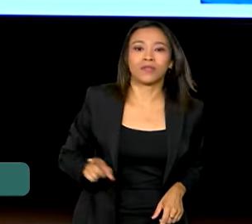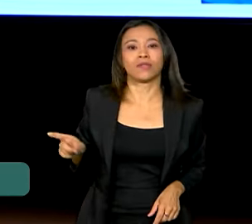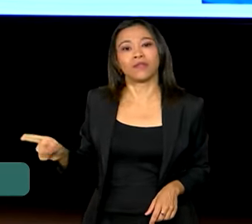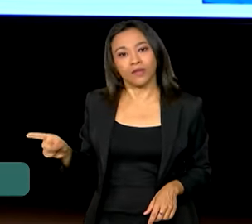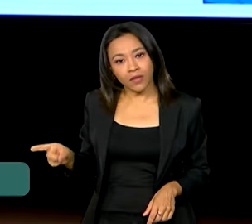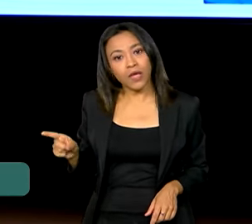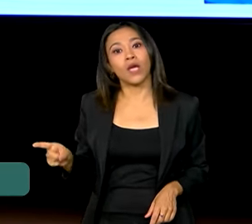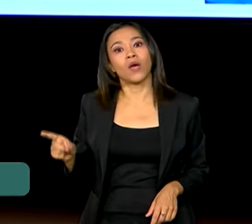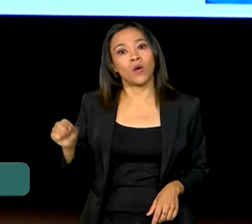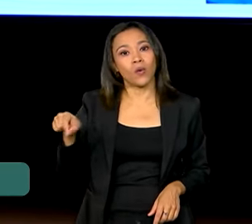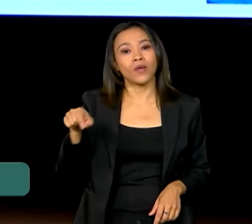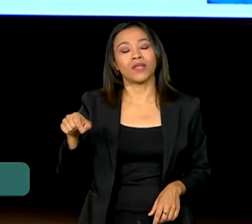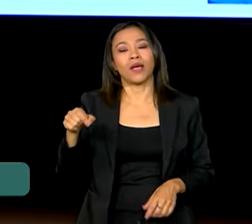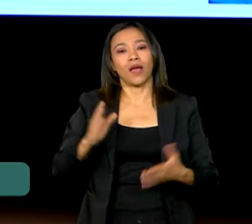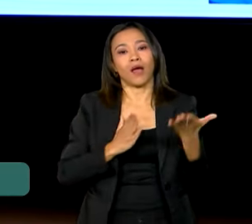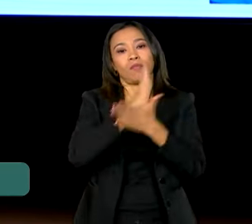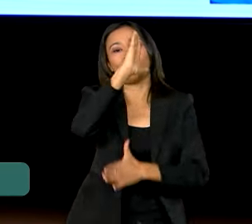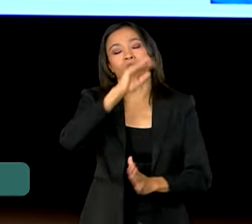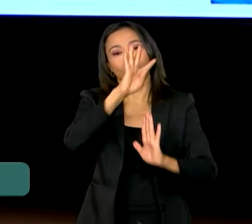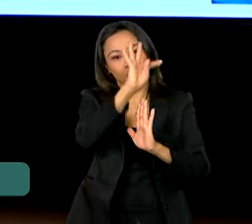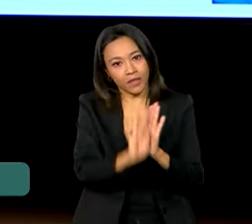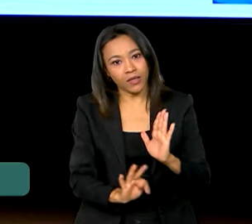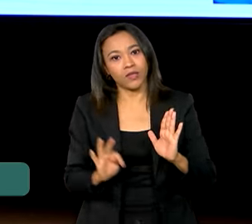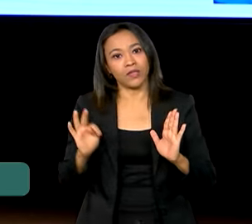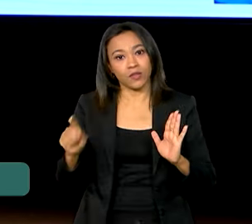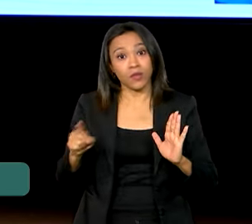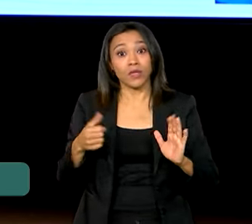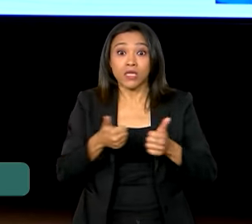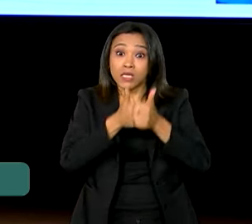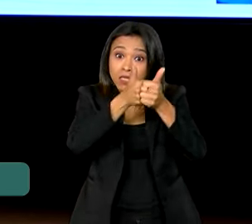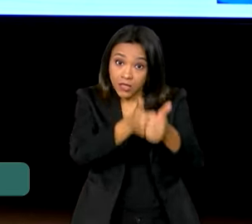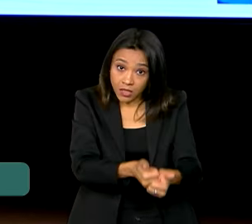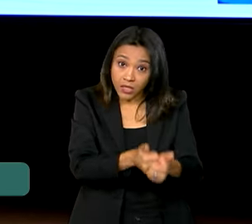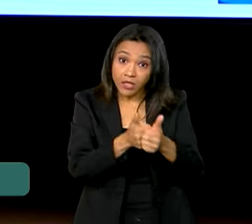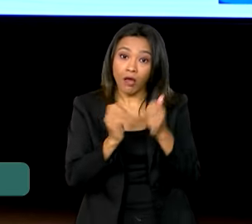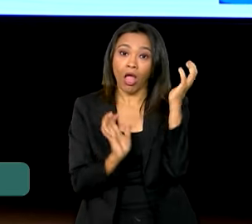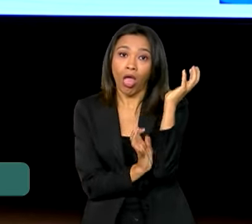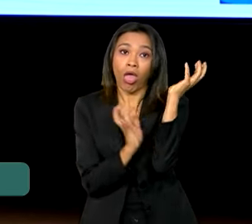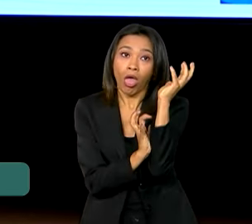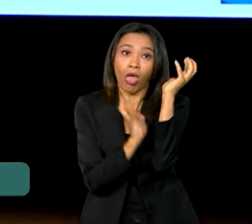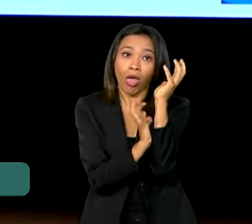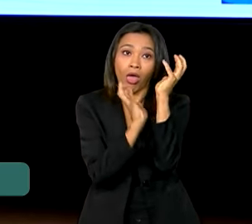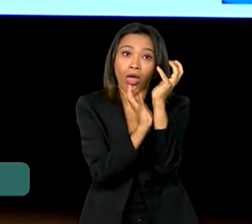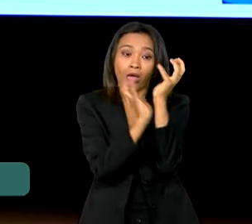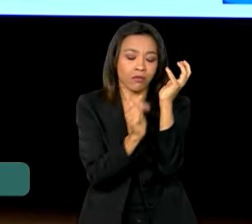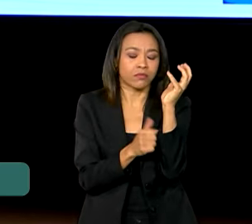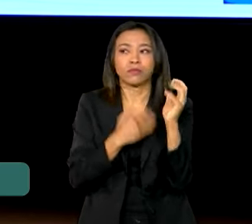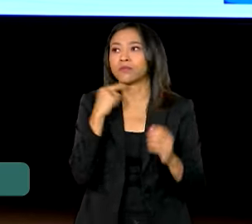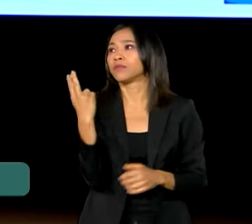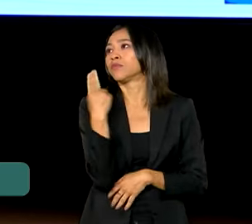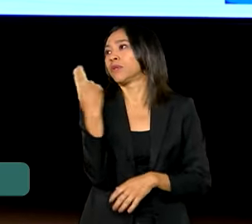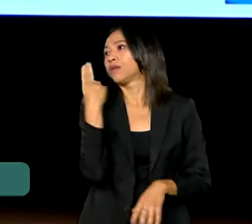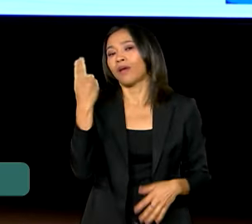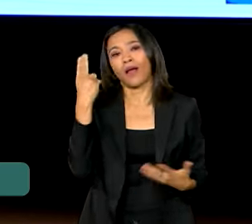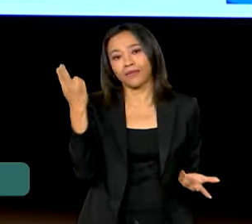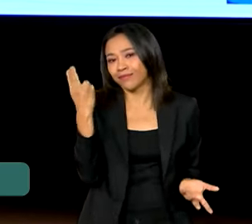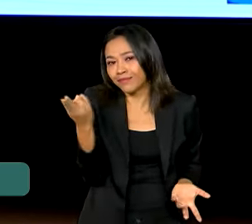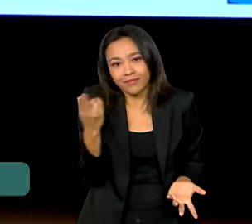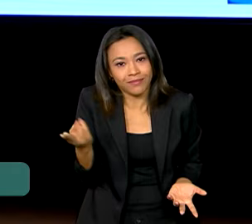tributária. E se levar em consideração o regime democrático, nunca nós conseguimos fazer uma reforma dessa